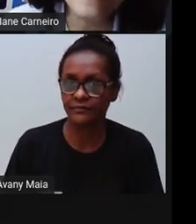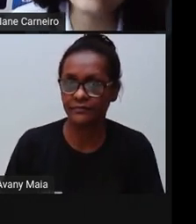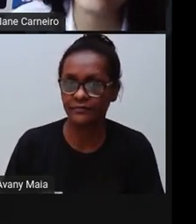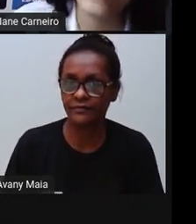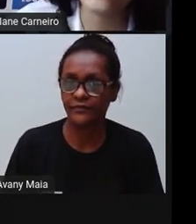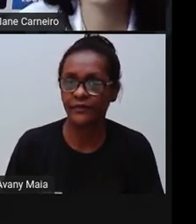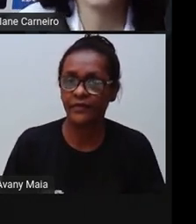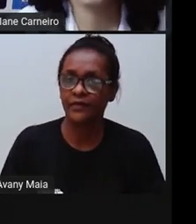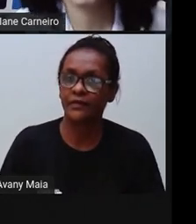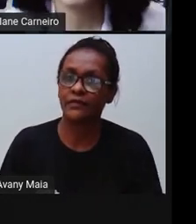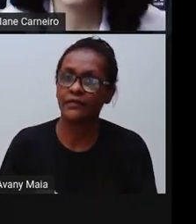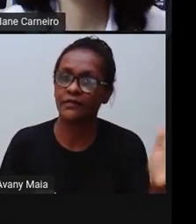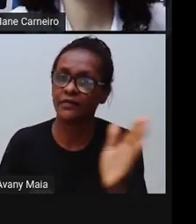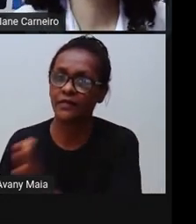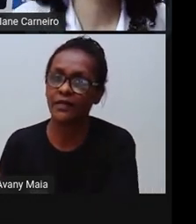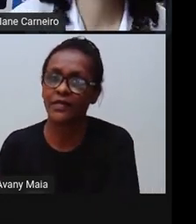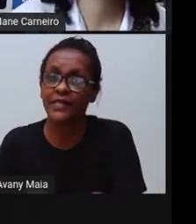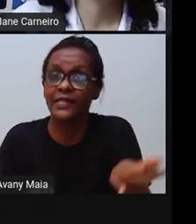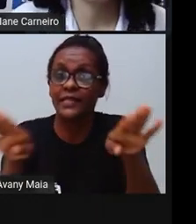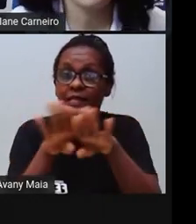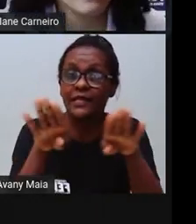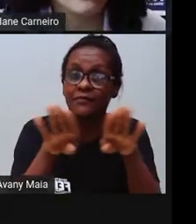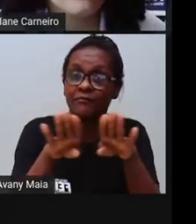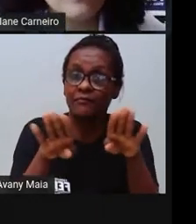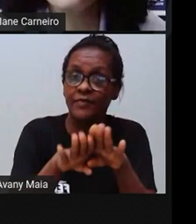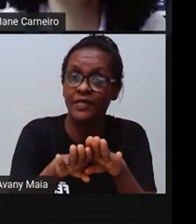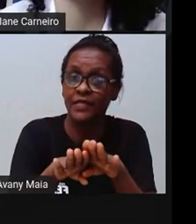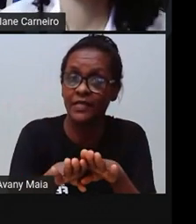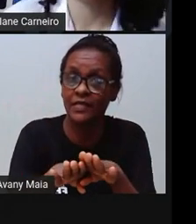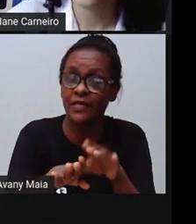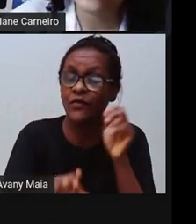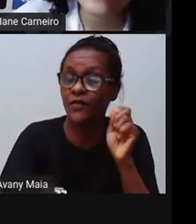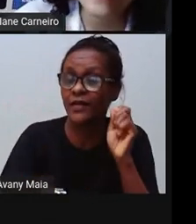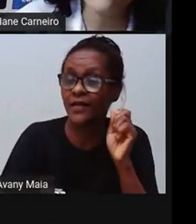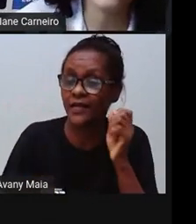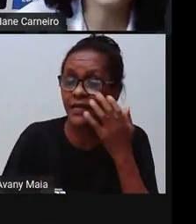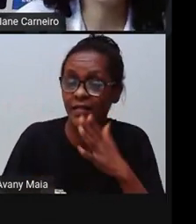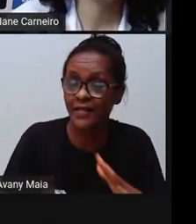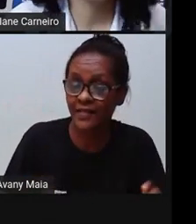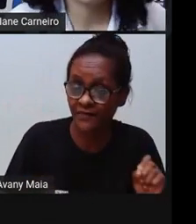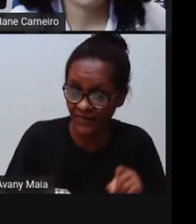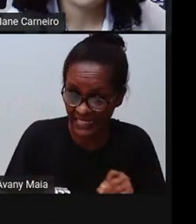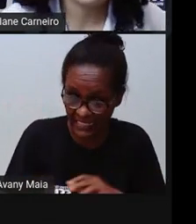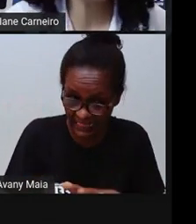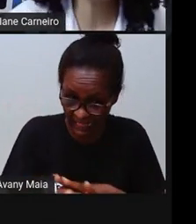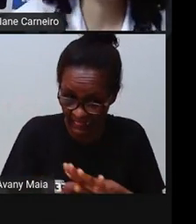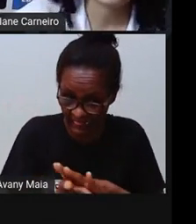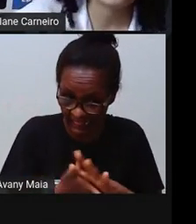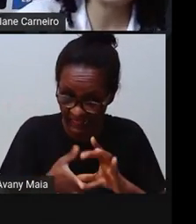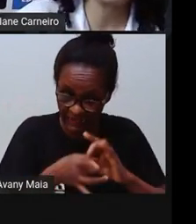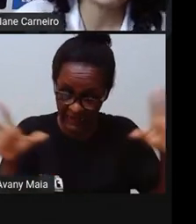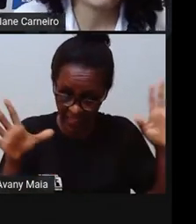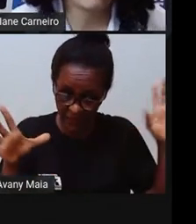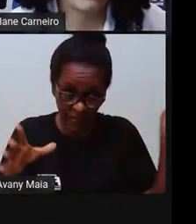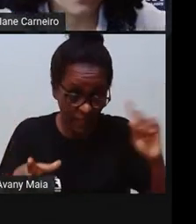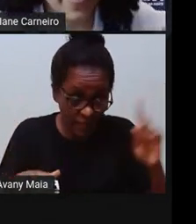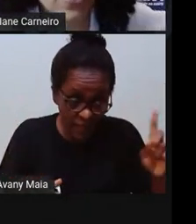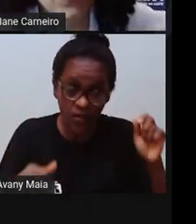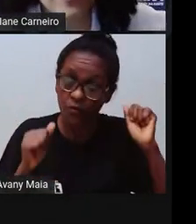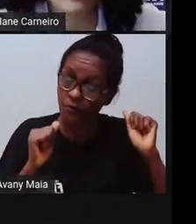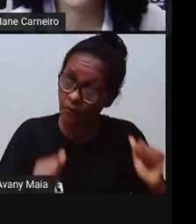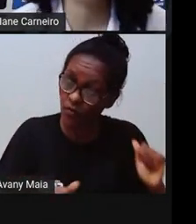Aí, as crianças, né? O pró e as crianças não tem dever nenhum. Criança tem dever também, elas podem ajudar nas tarefas